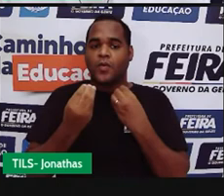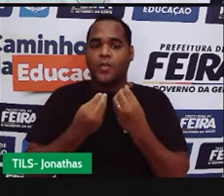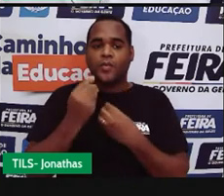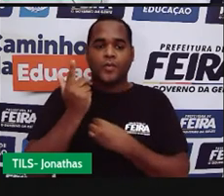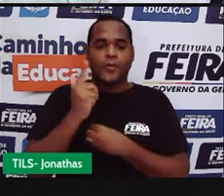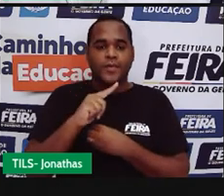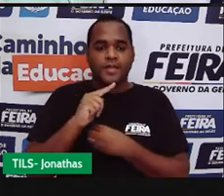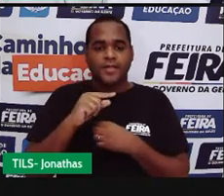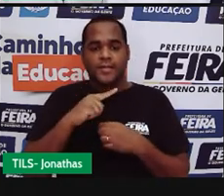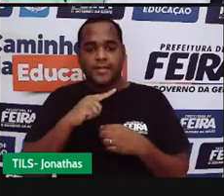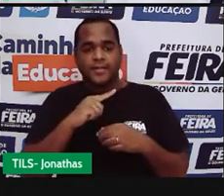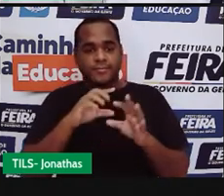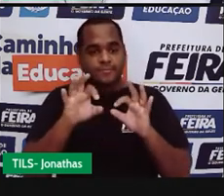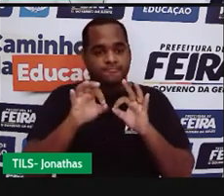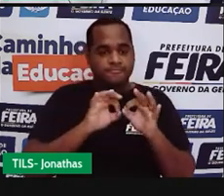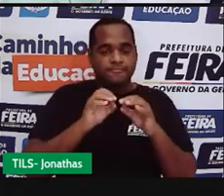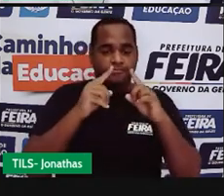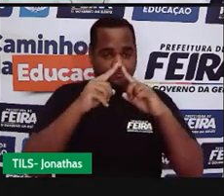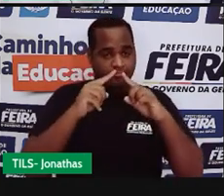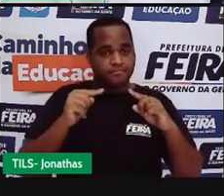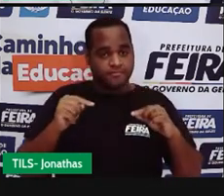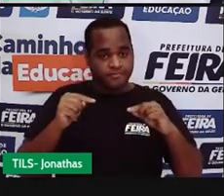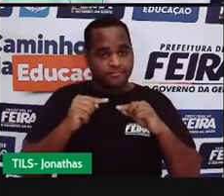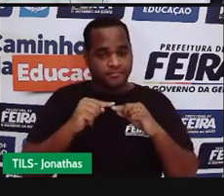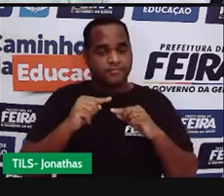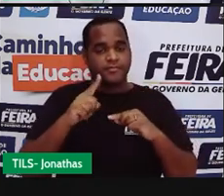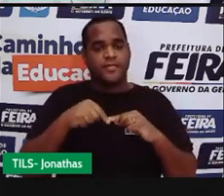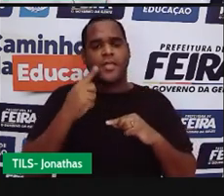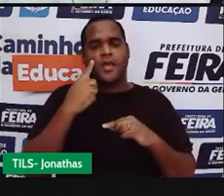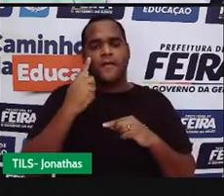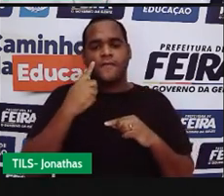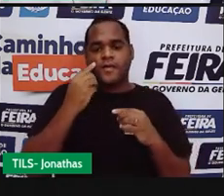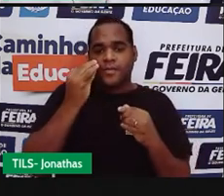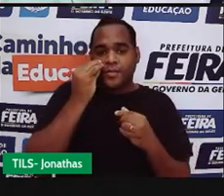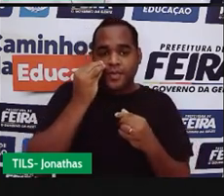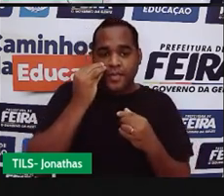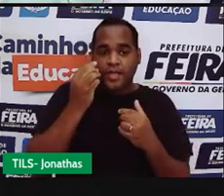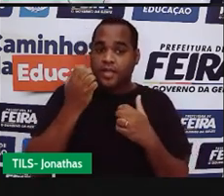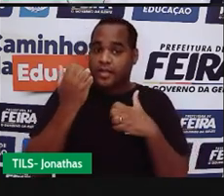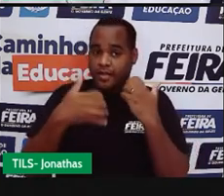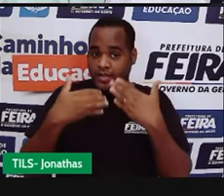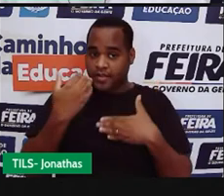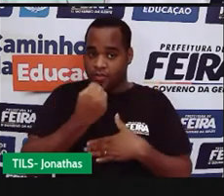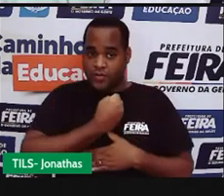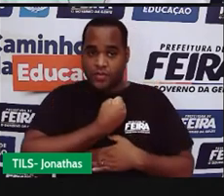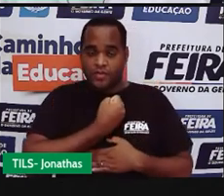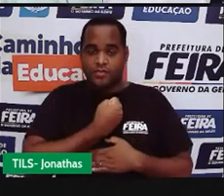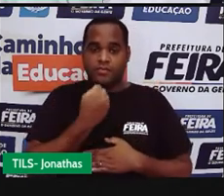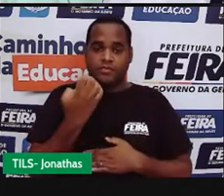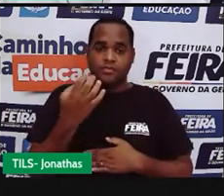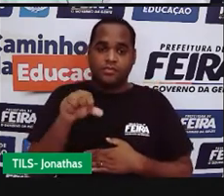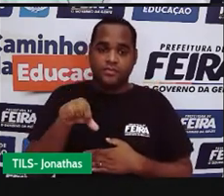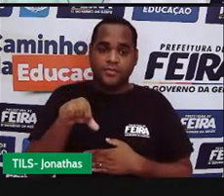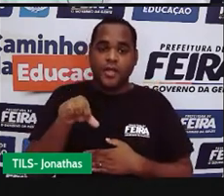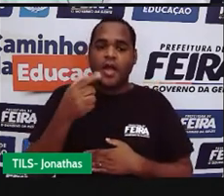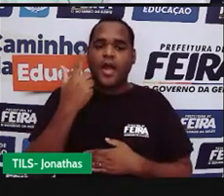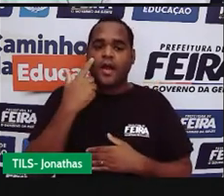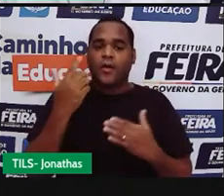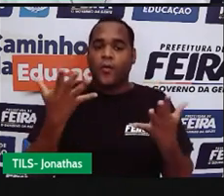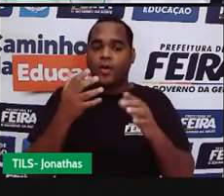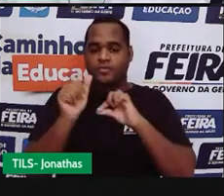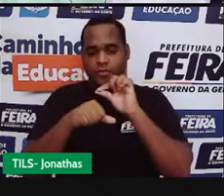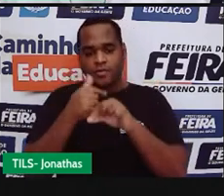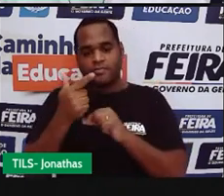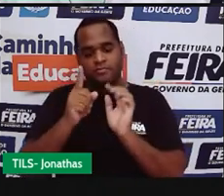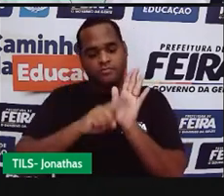triângulo? Vamos continuar, vamos continuar. Peguei agora o lado nove. E vou fazer menos o lado